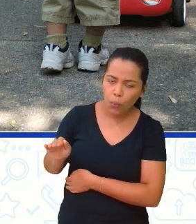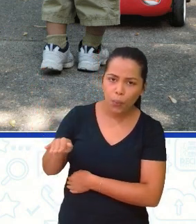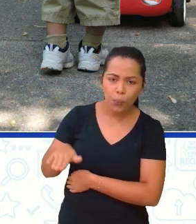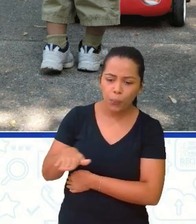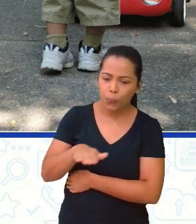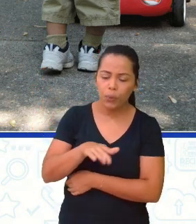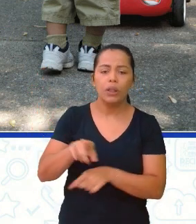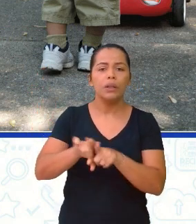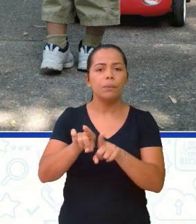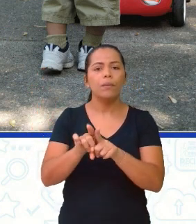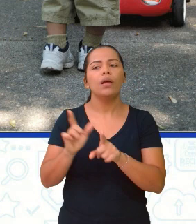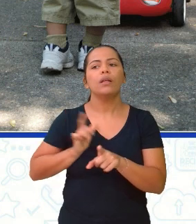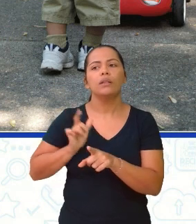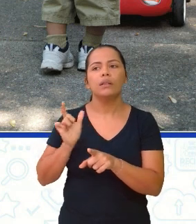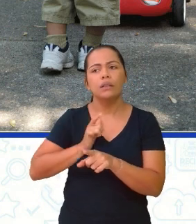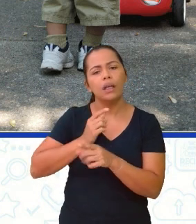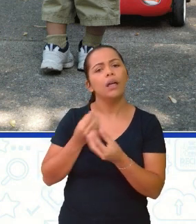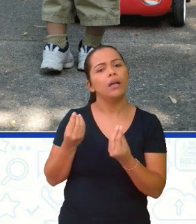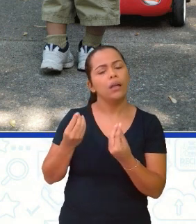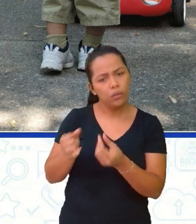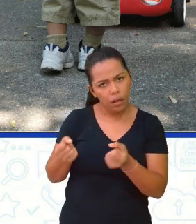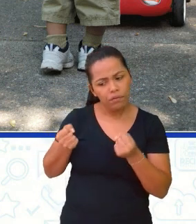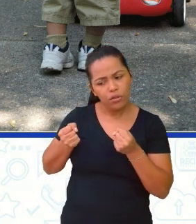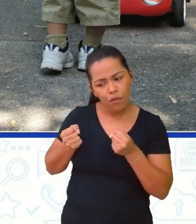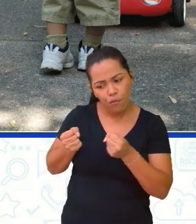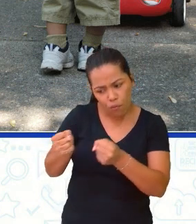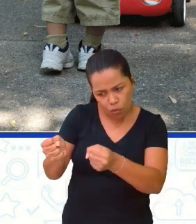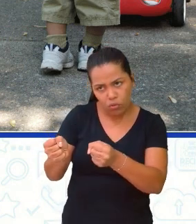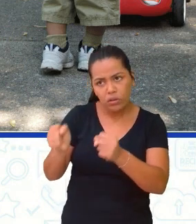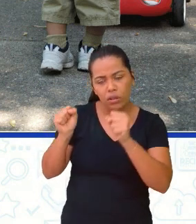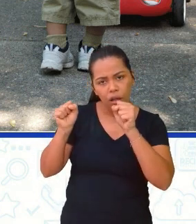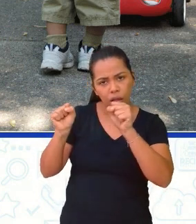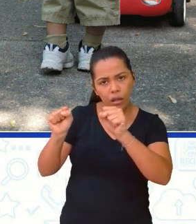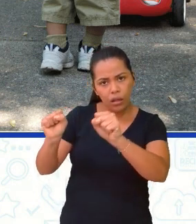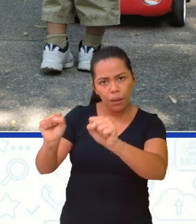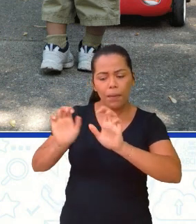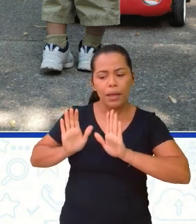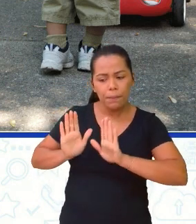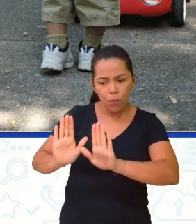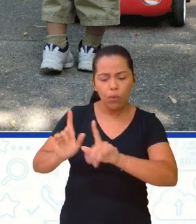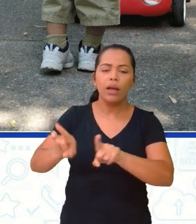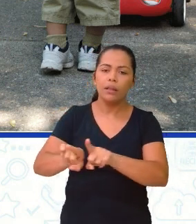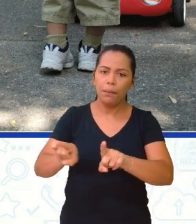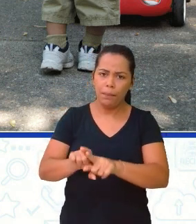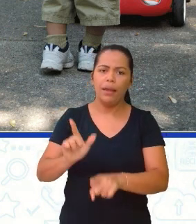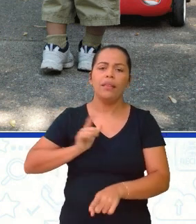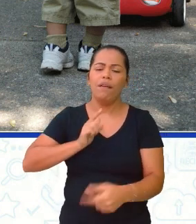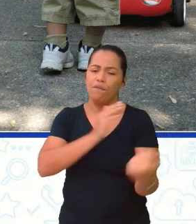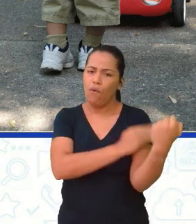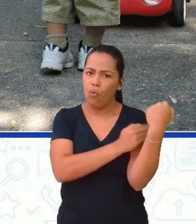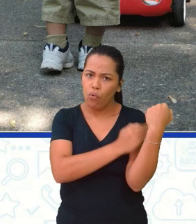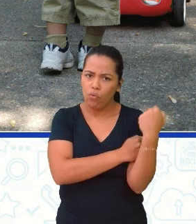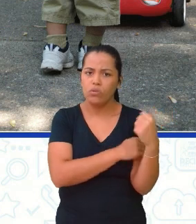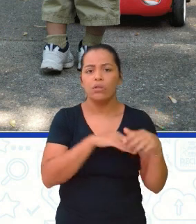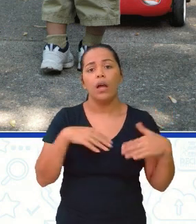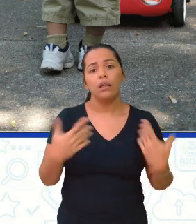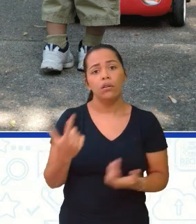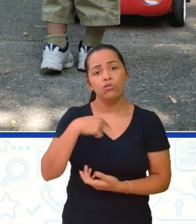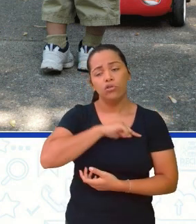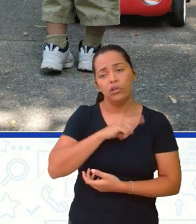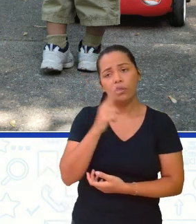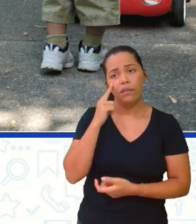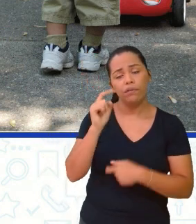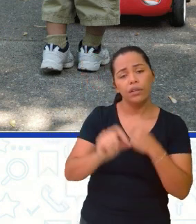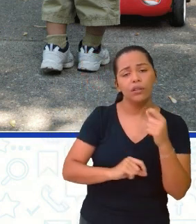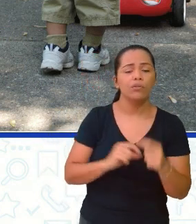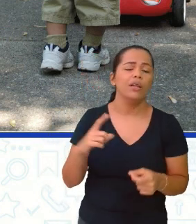colocando uma determinada força para poder deslocar o carrinho. Então, o que a gente está vendo aqui é que a força é muito importante